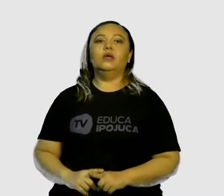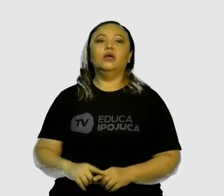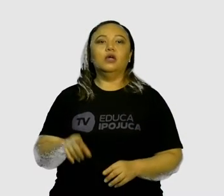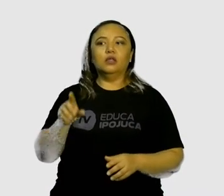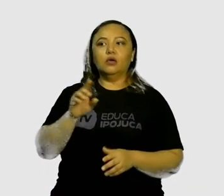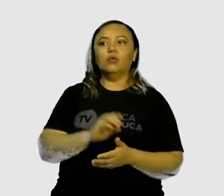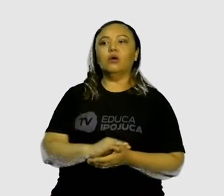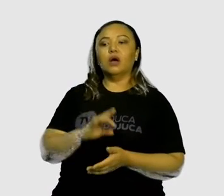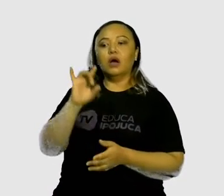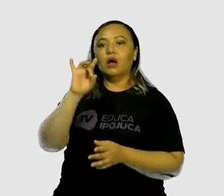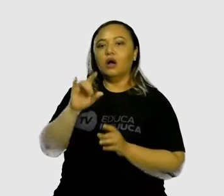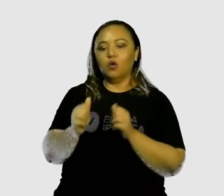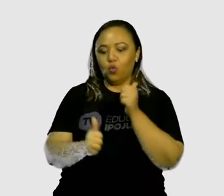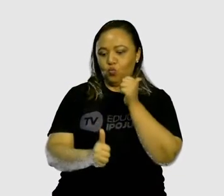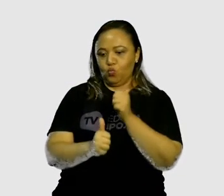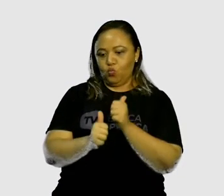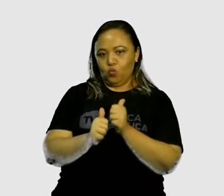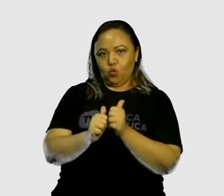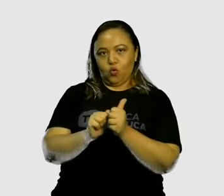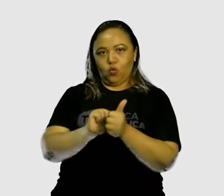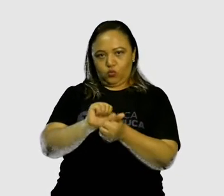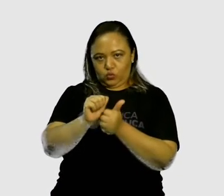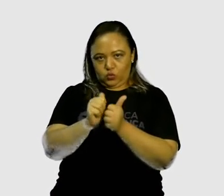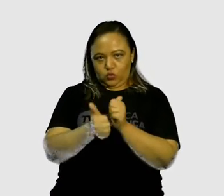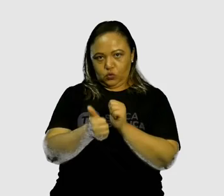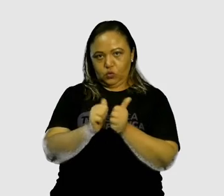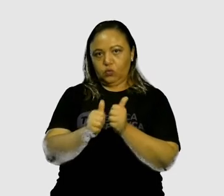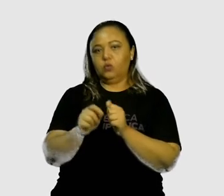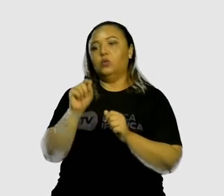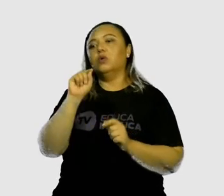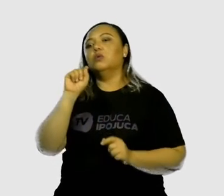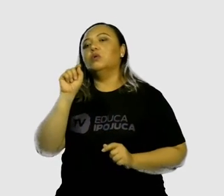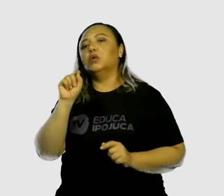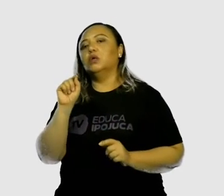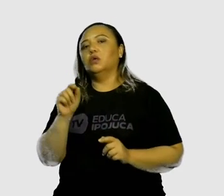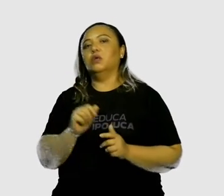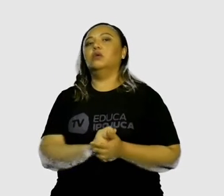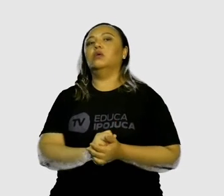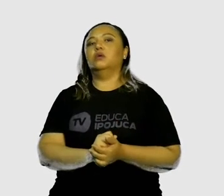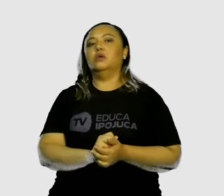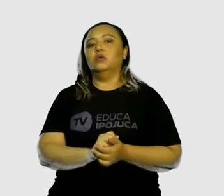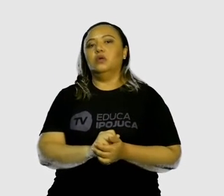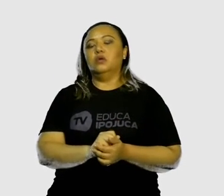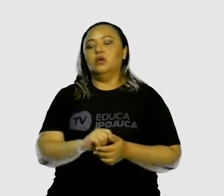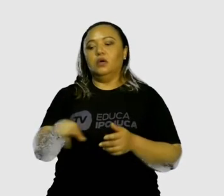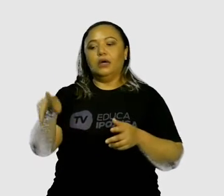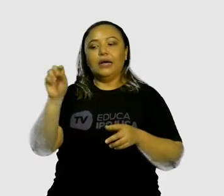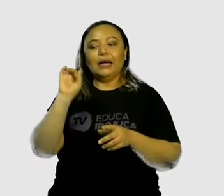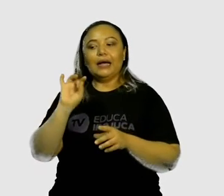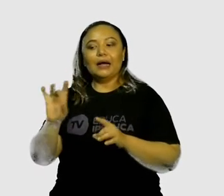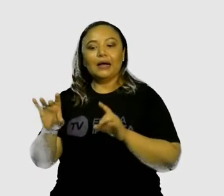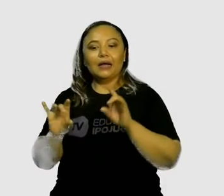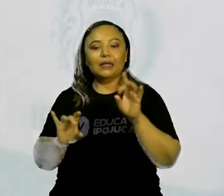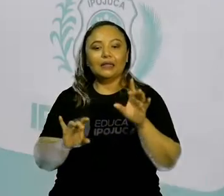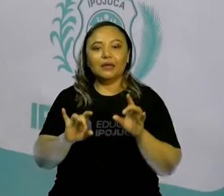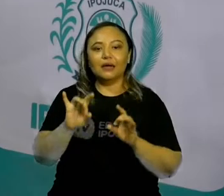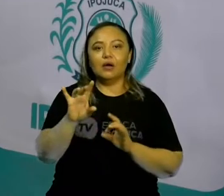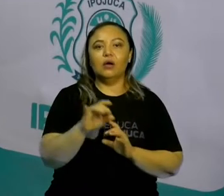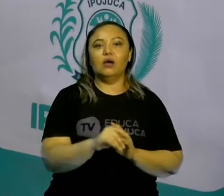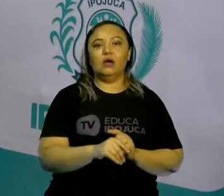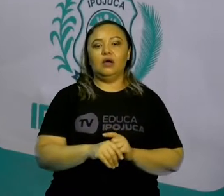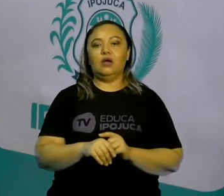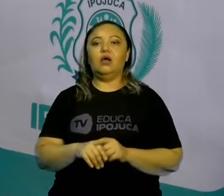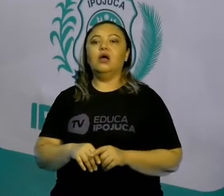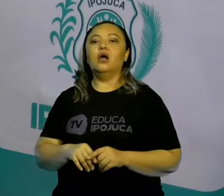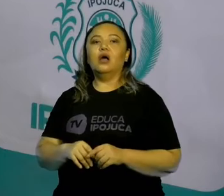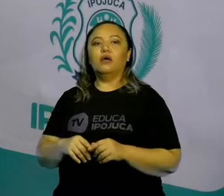perguntar a chance de acertar uma banana naquela etapa. Ou seja, vai ter um número de quadros e